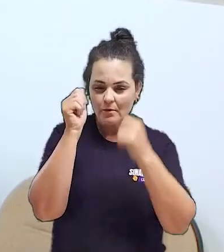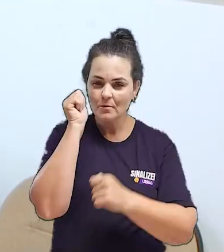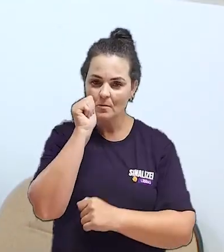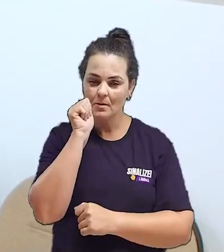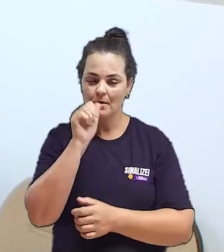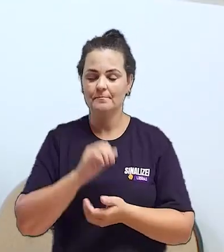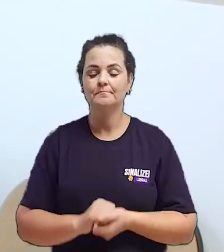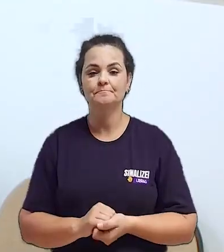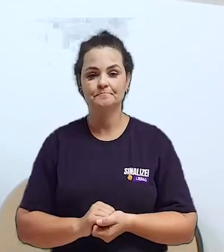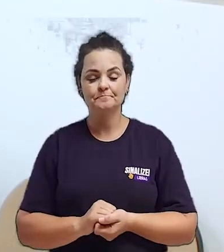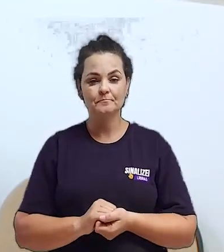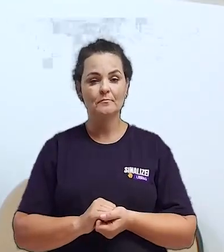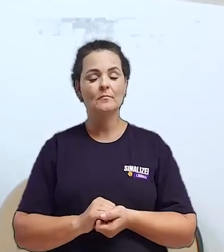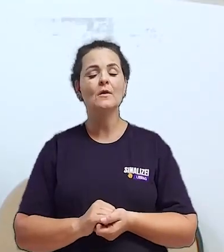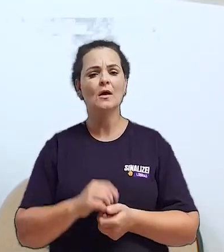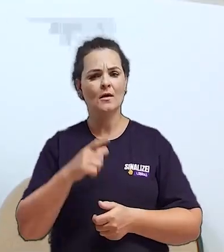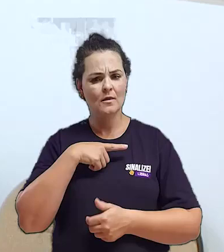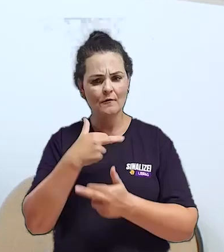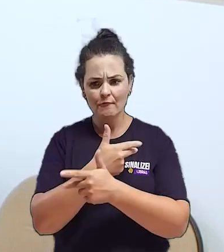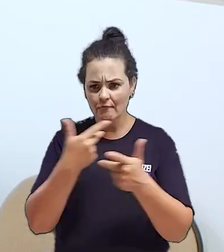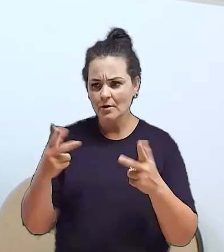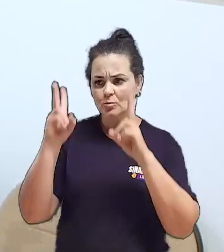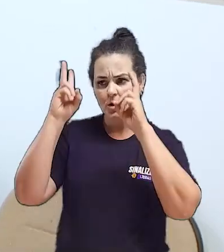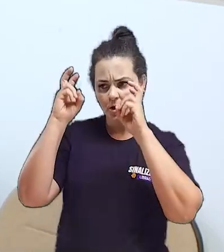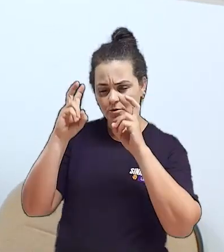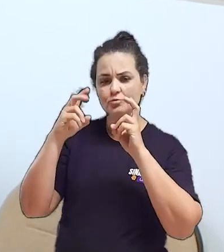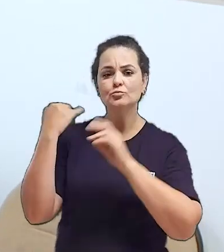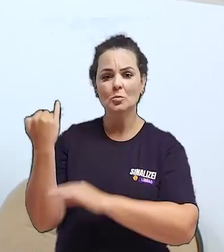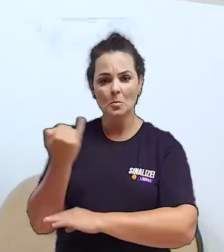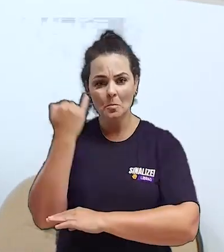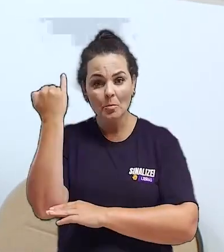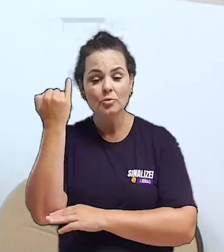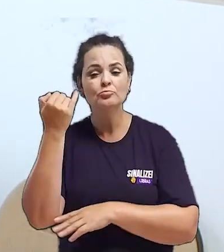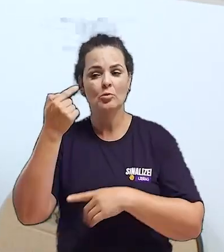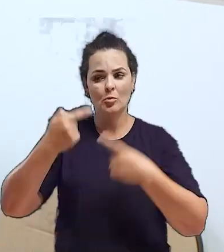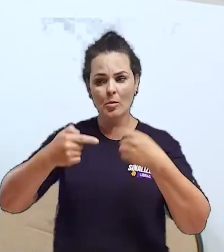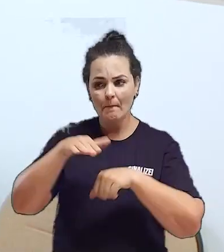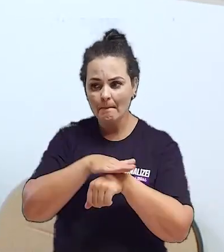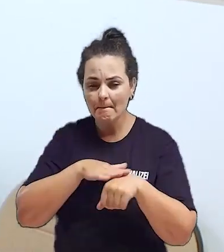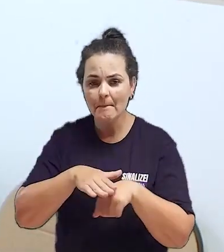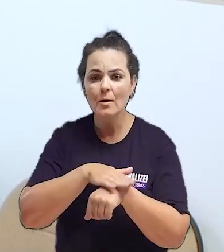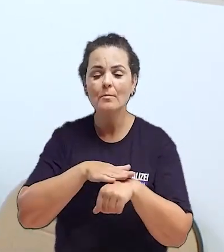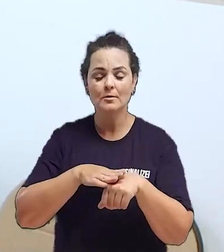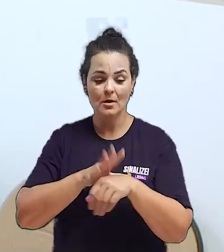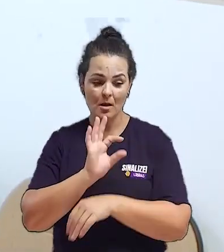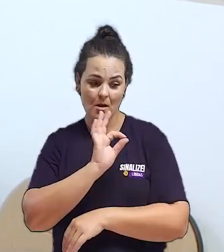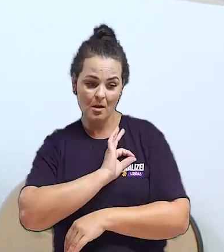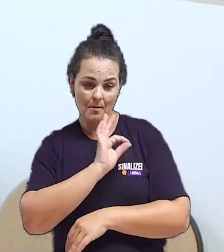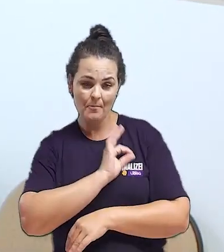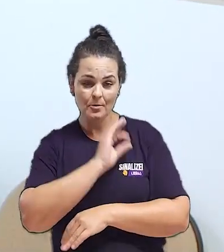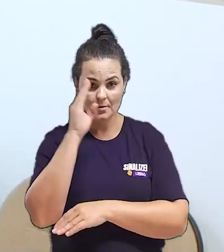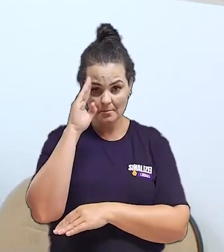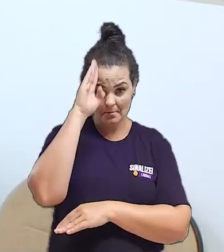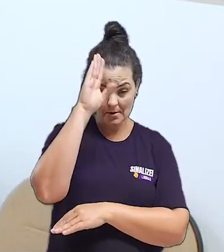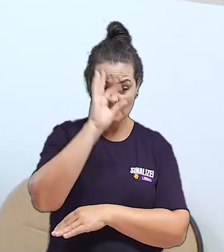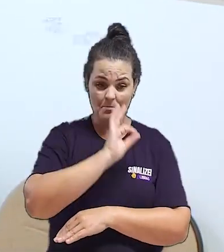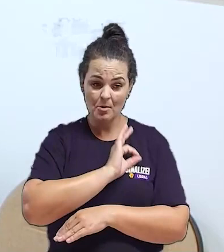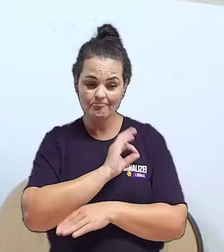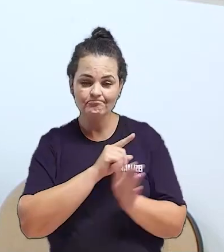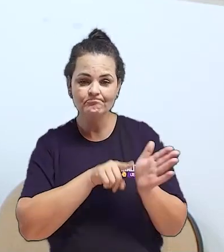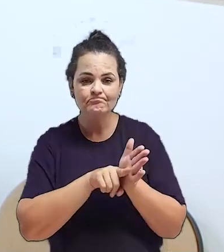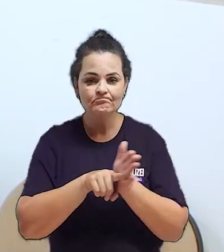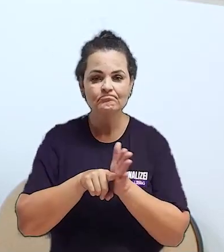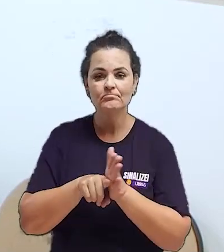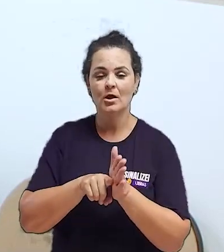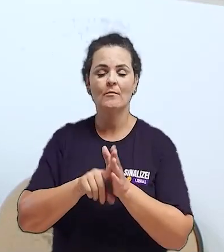importantes também foram abordados durante a reunião. Entre eles, a devolutiva das polícias civil, militar e